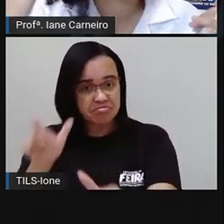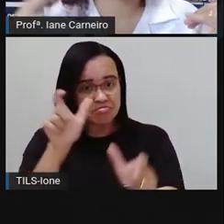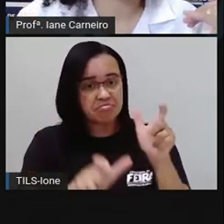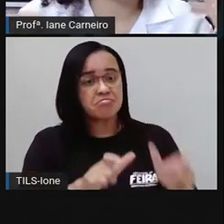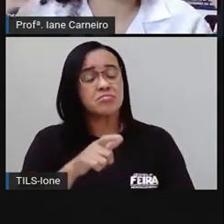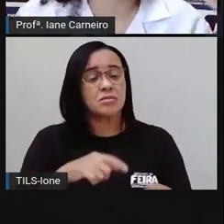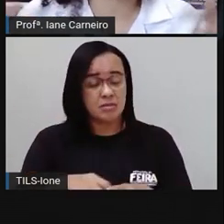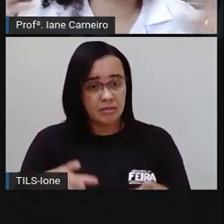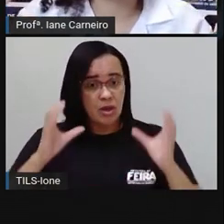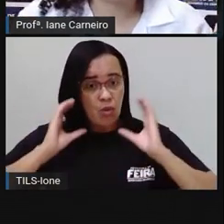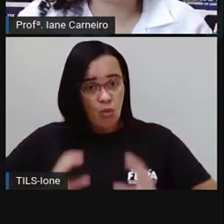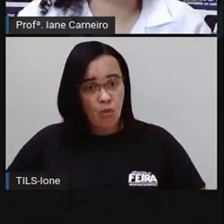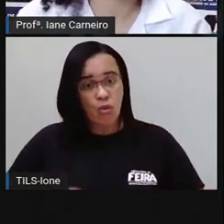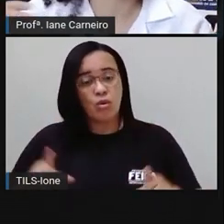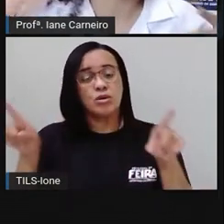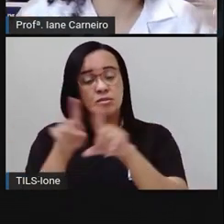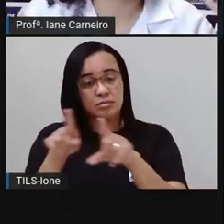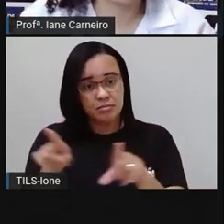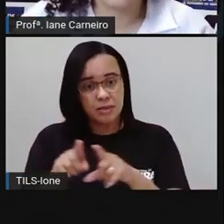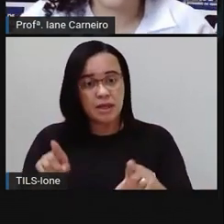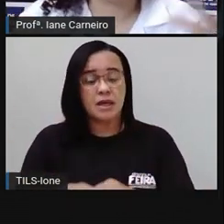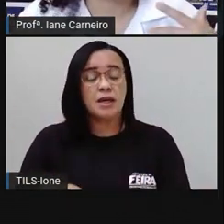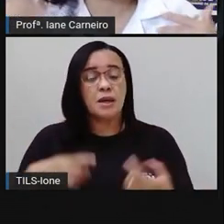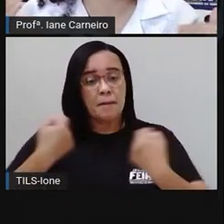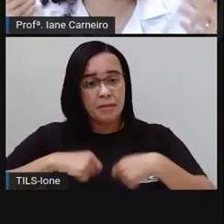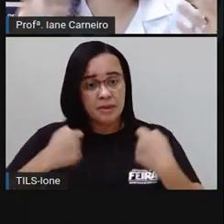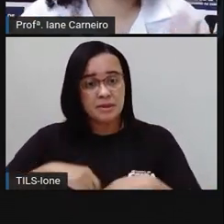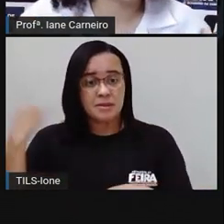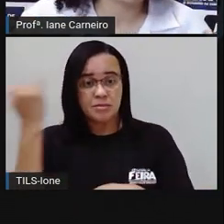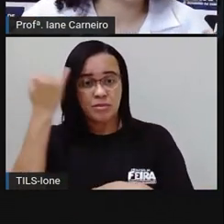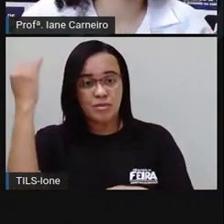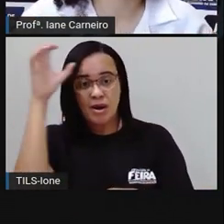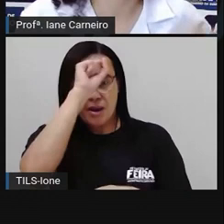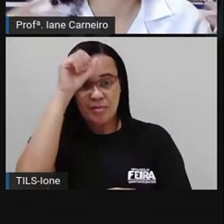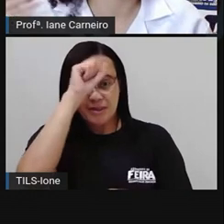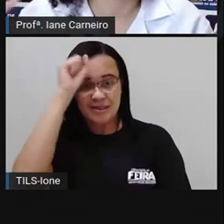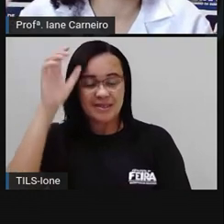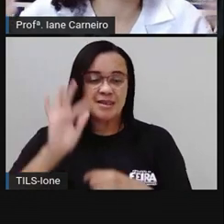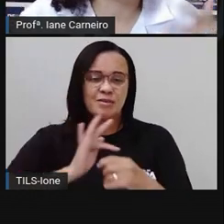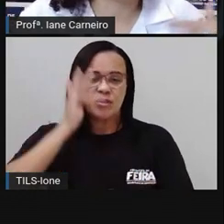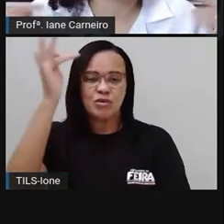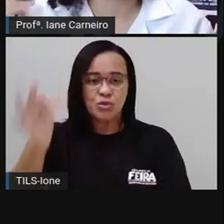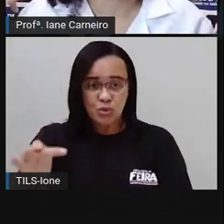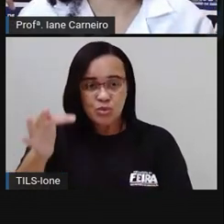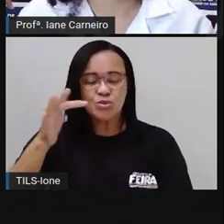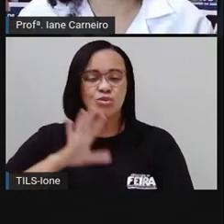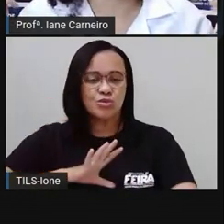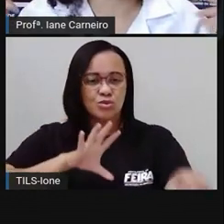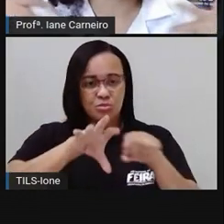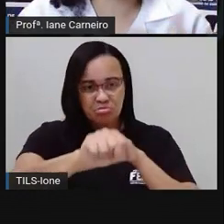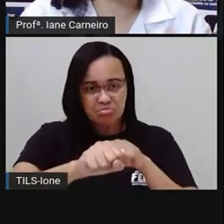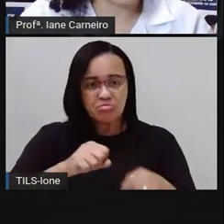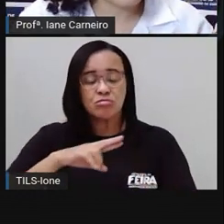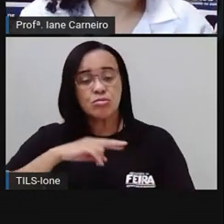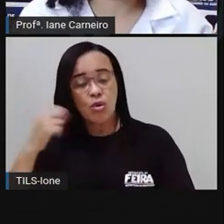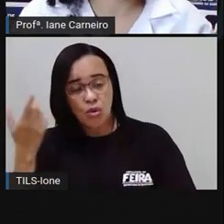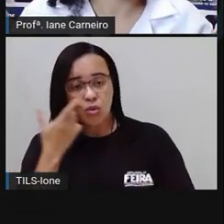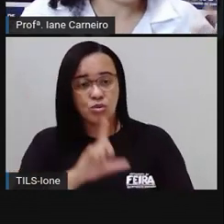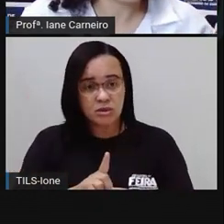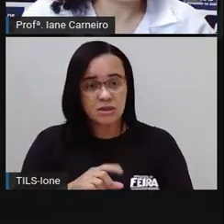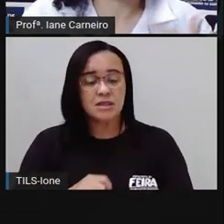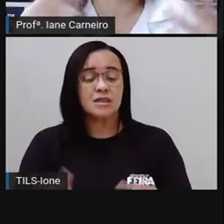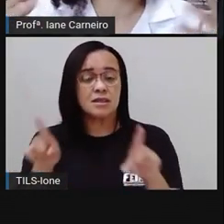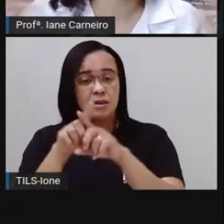gente conseguir aprender diversas coisas para no futuro. A gente conseguir uma profissão, E conseguir conviver em